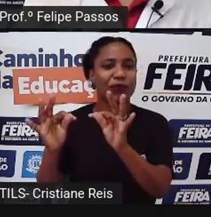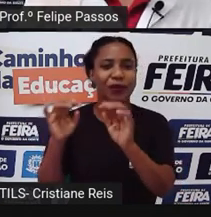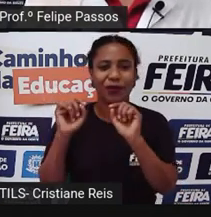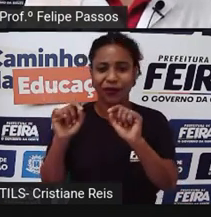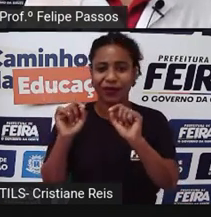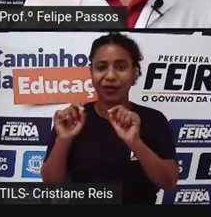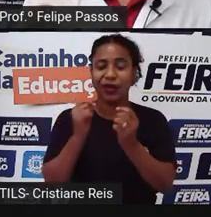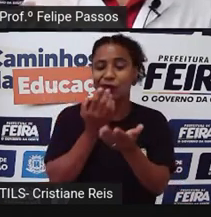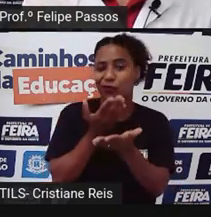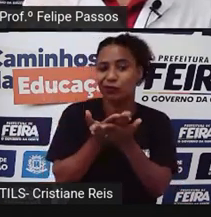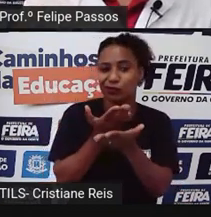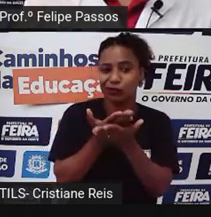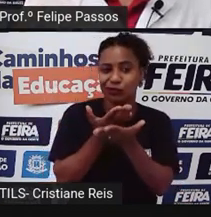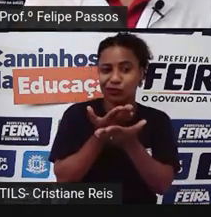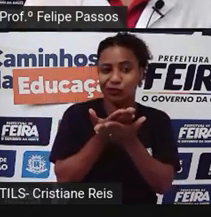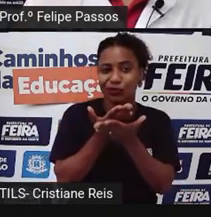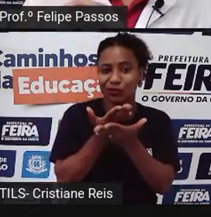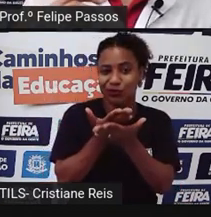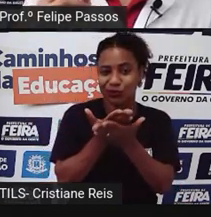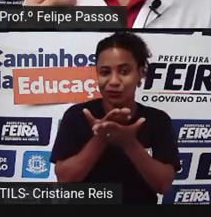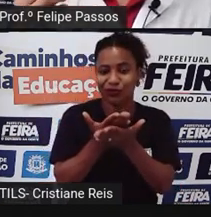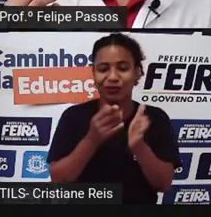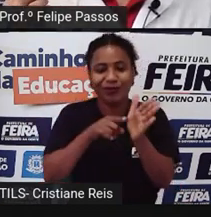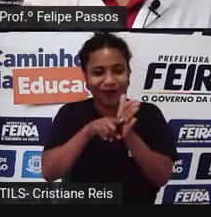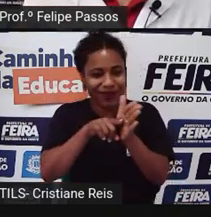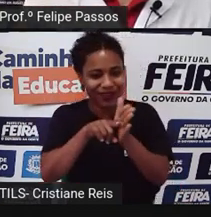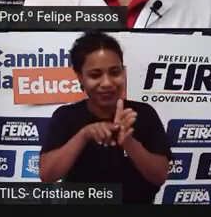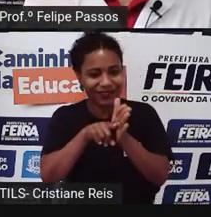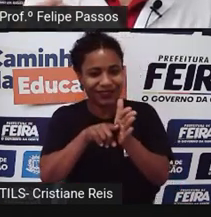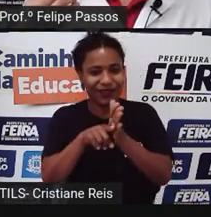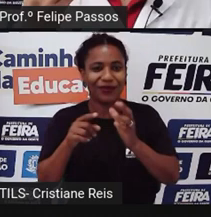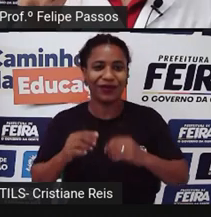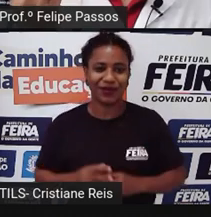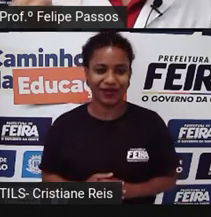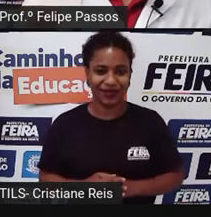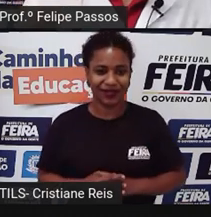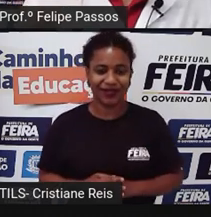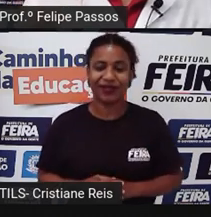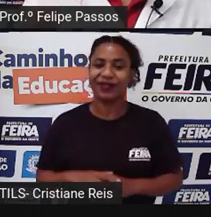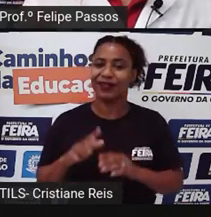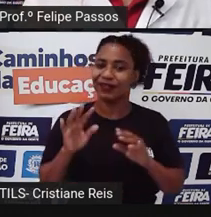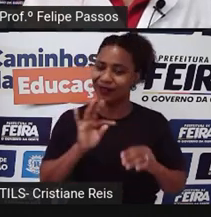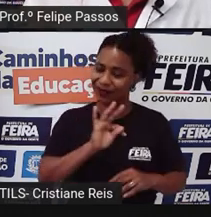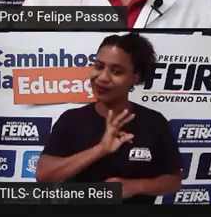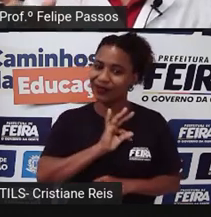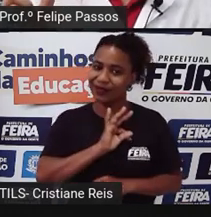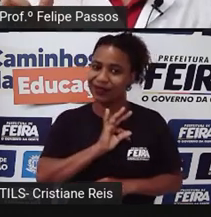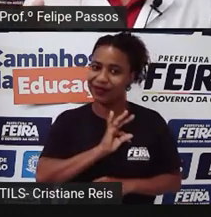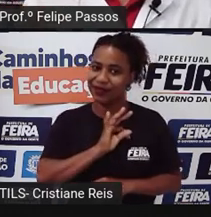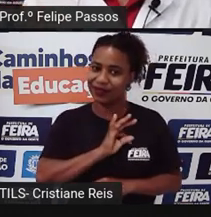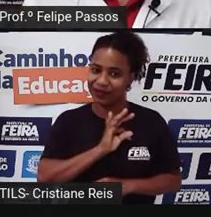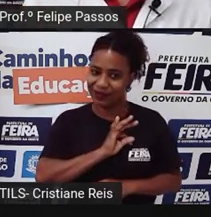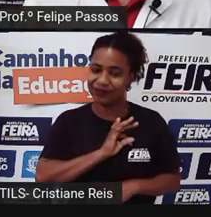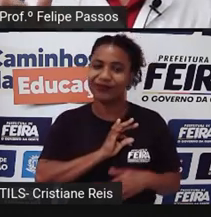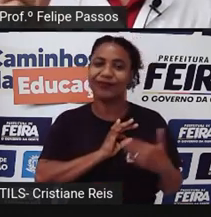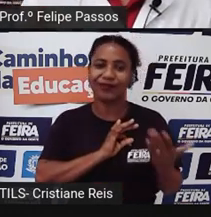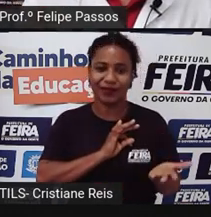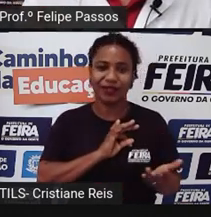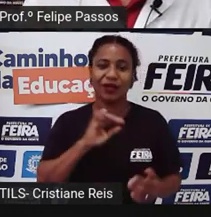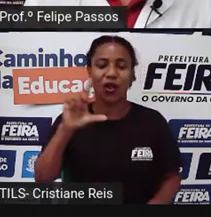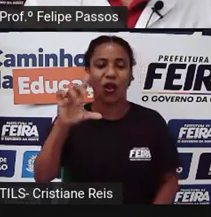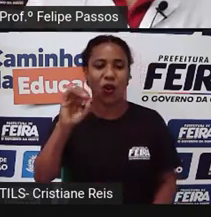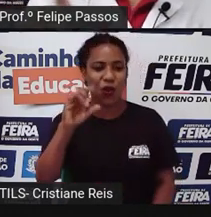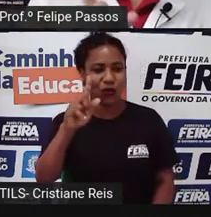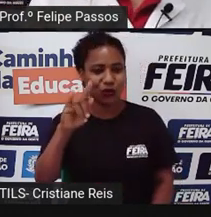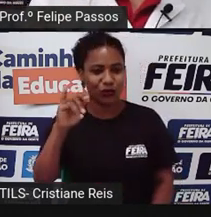estudo, é uma avaliação, é uma busca por compreender uma técnica. Tudo que tem logia é de